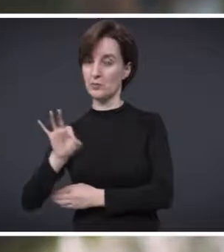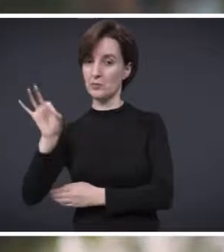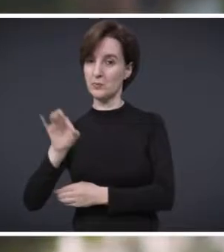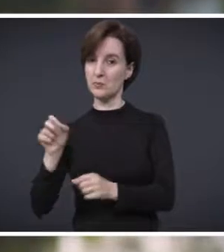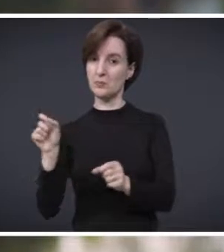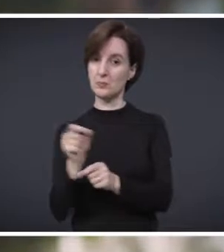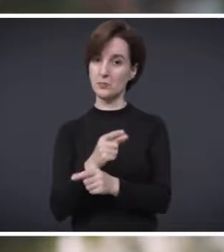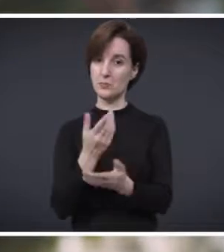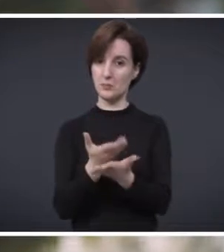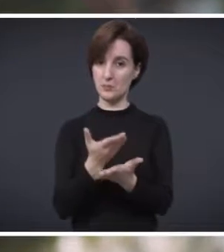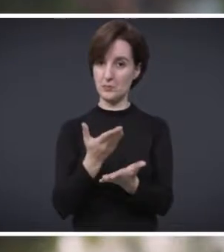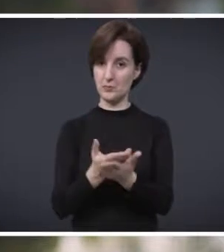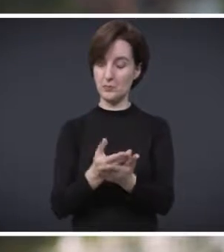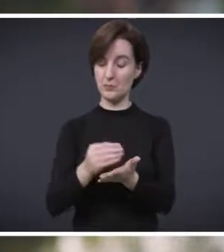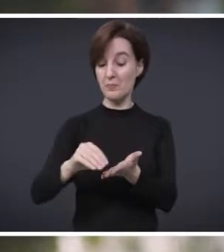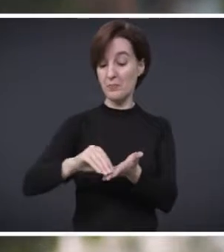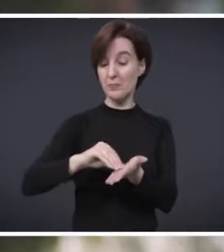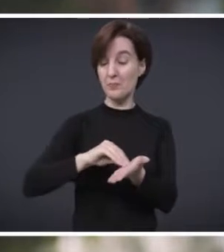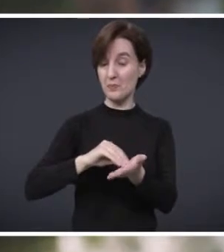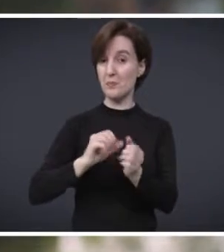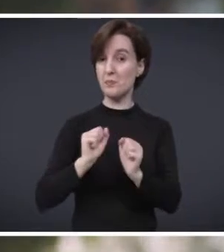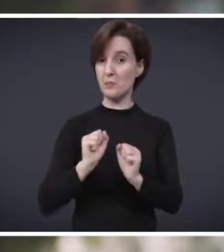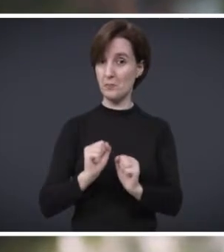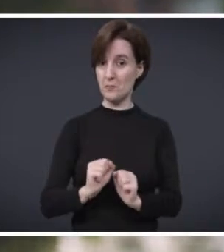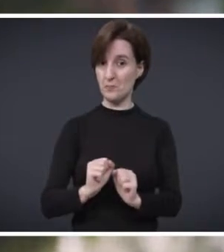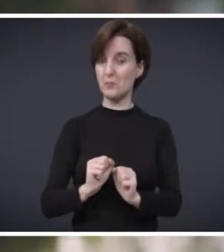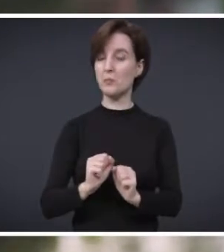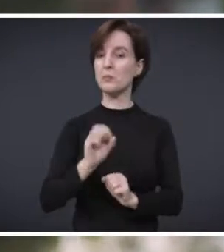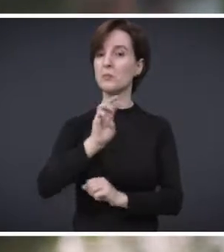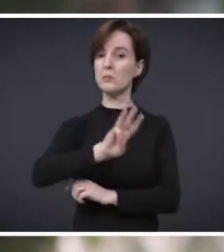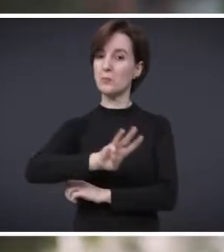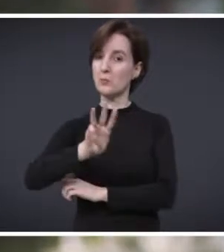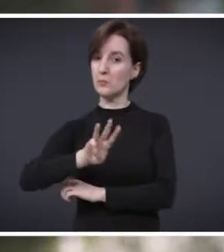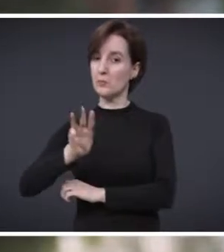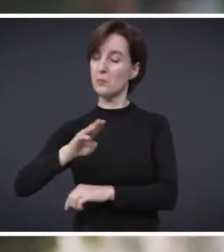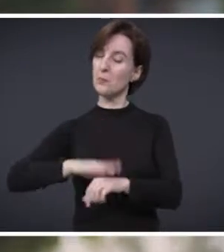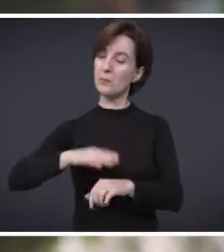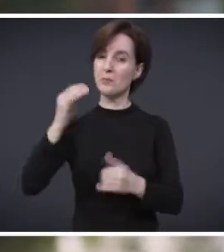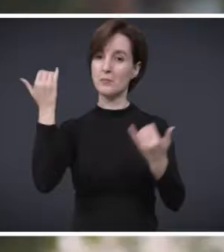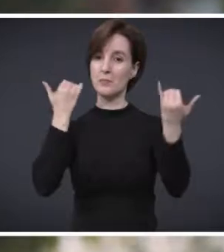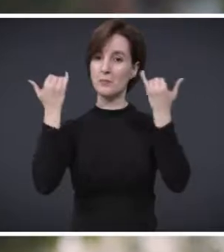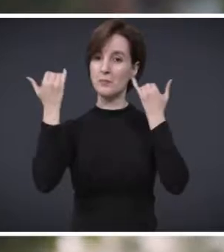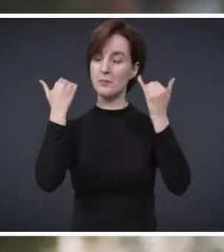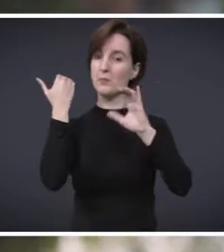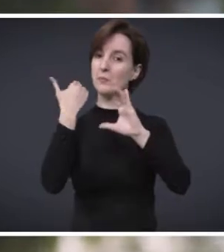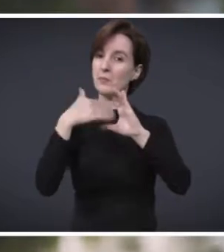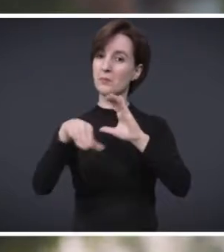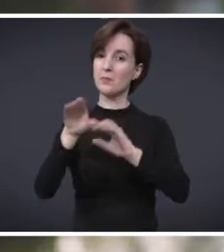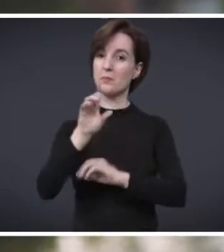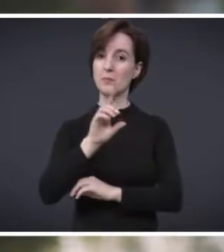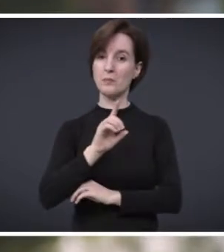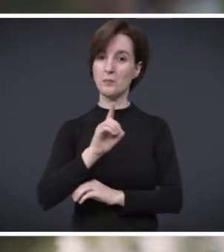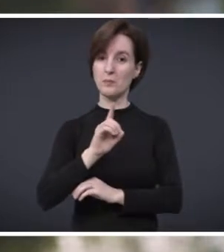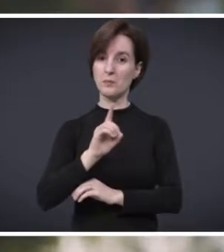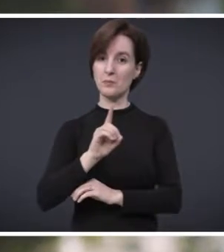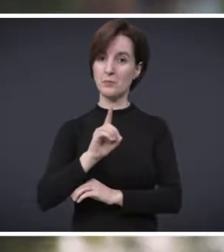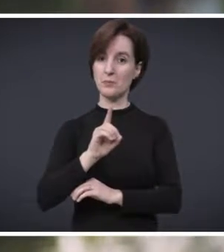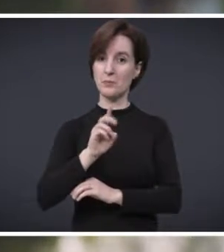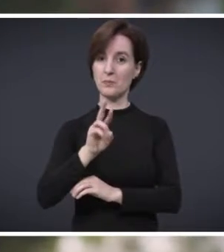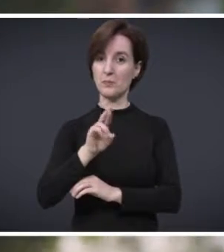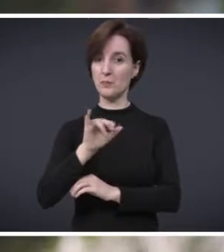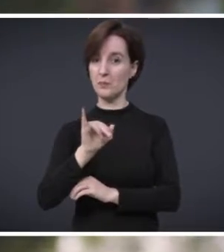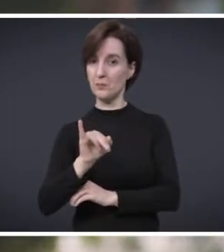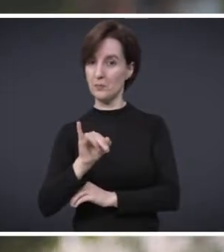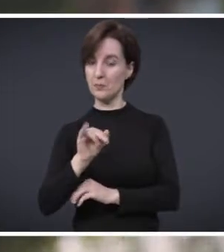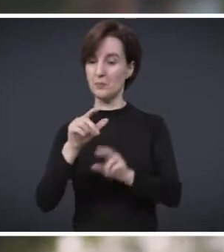% do seu curso. As inscrições podem ser realizadas de forma online e mais informações estão disponíveis pelo e